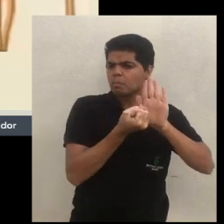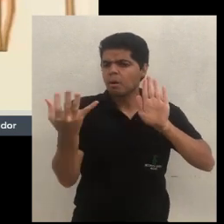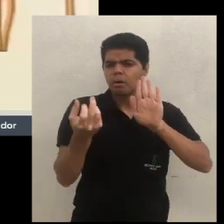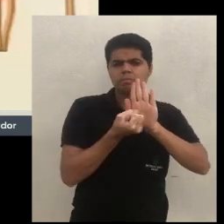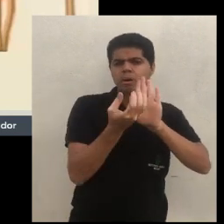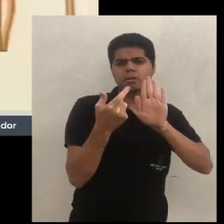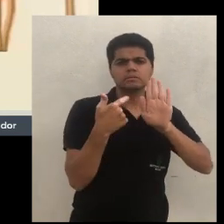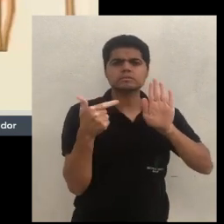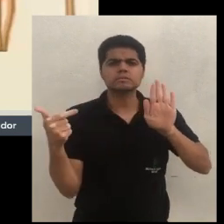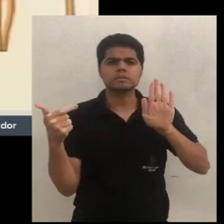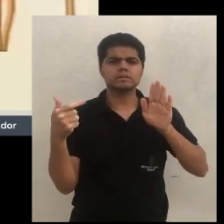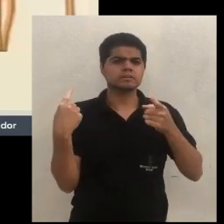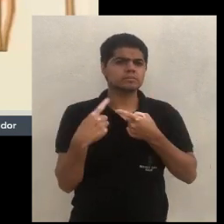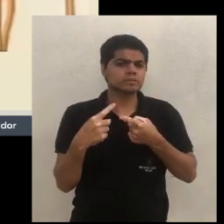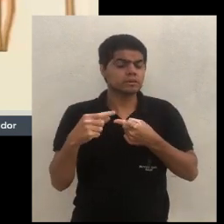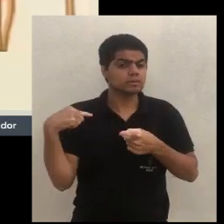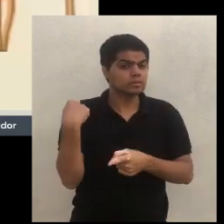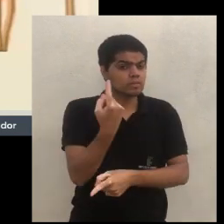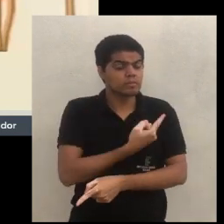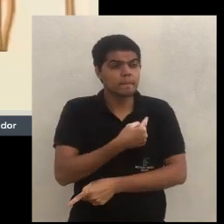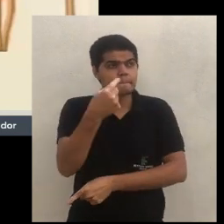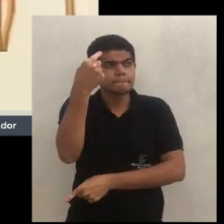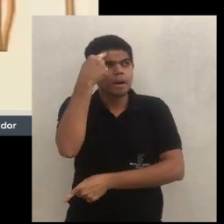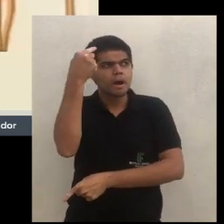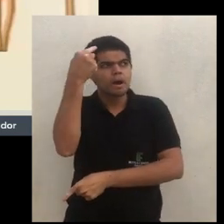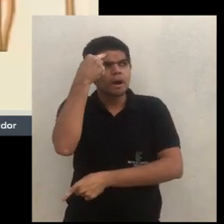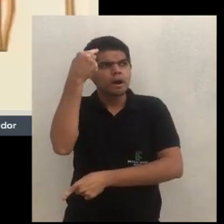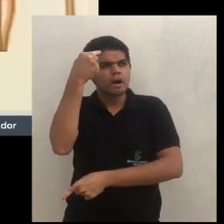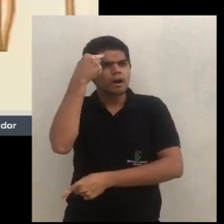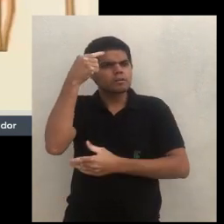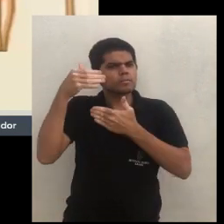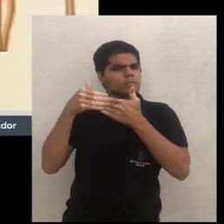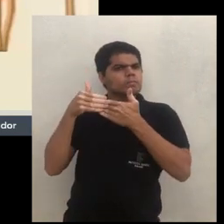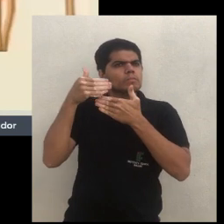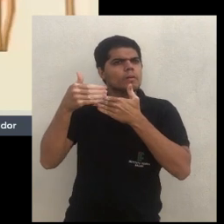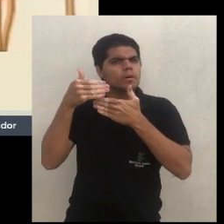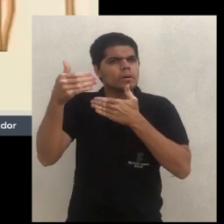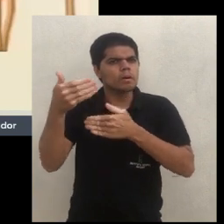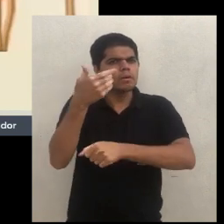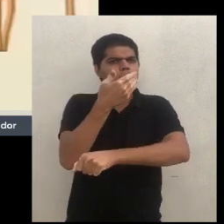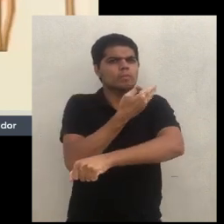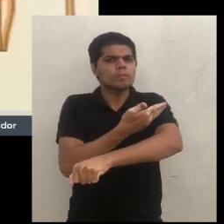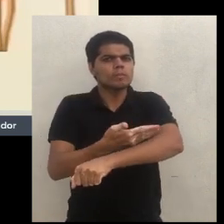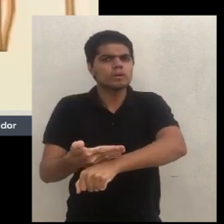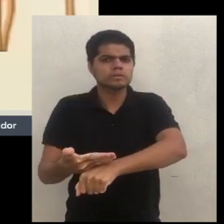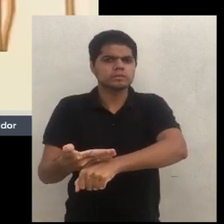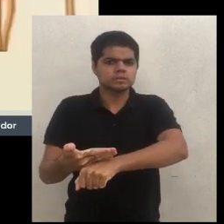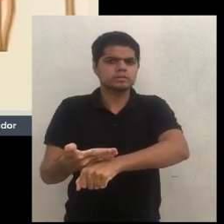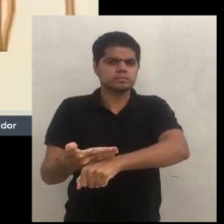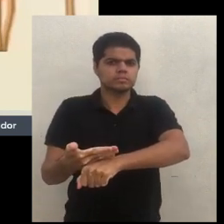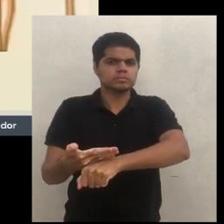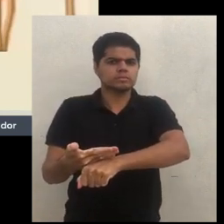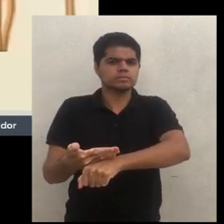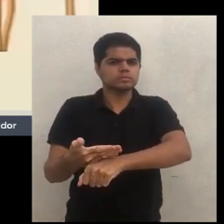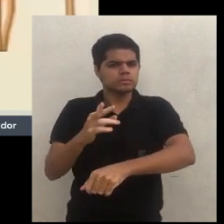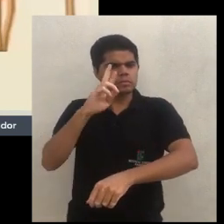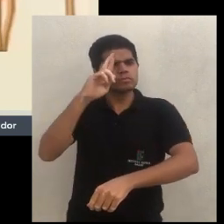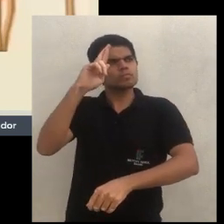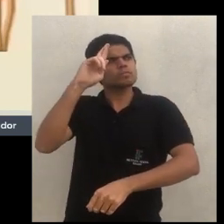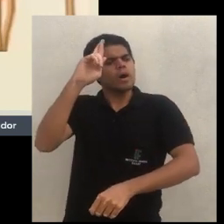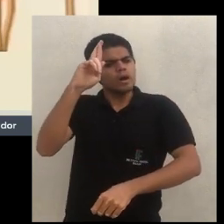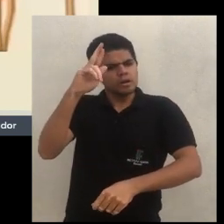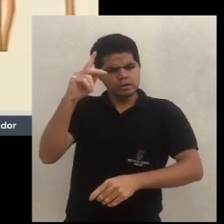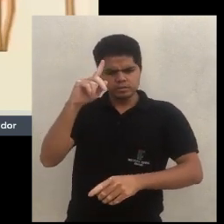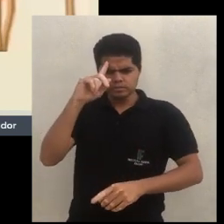da agricultura convencional. A gente vai trabalhar com princípios. Então esses princípios que vão reger